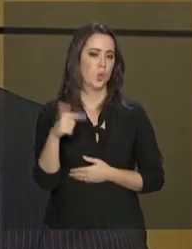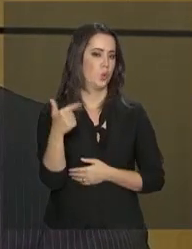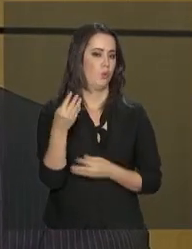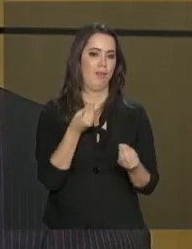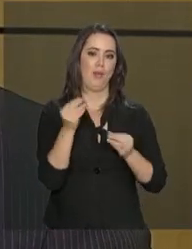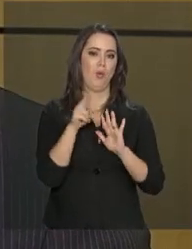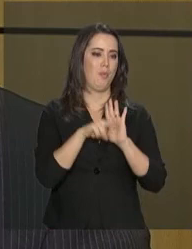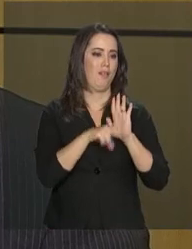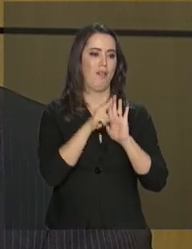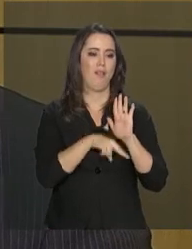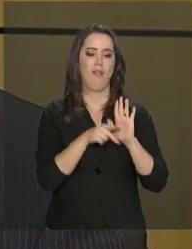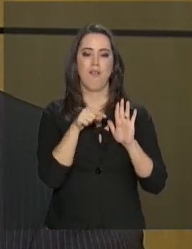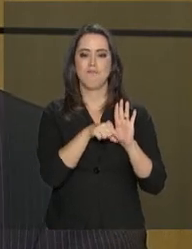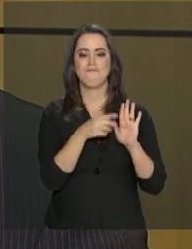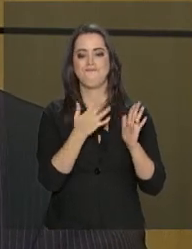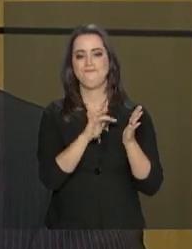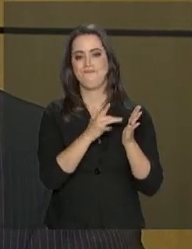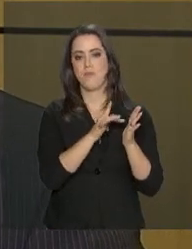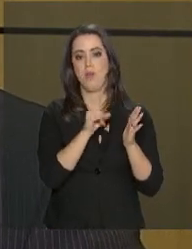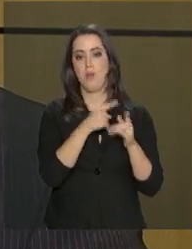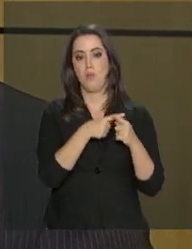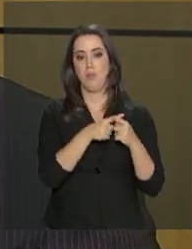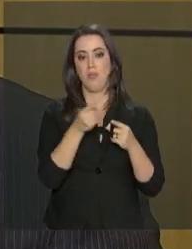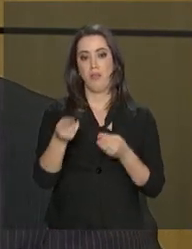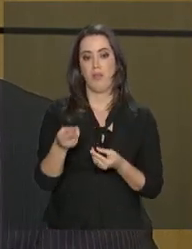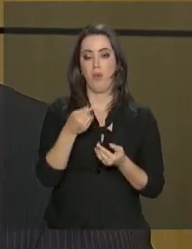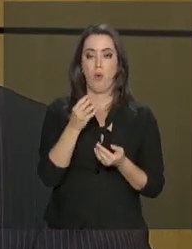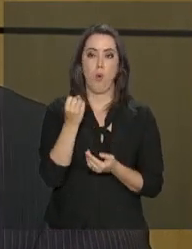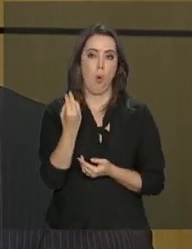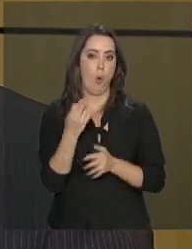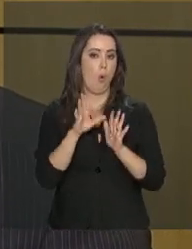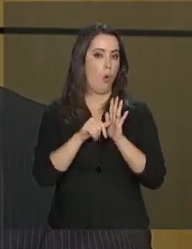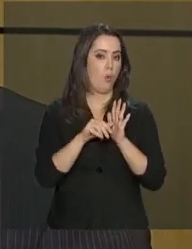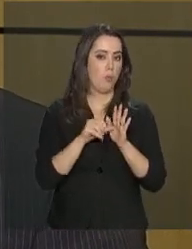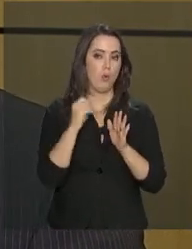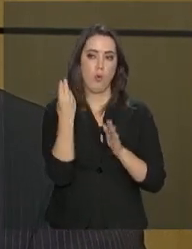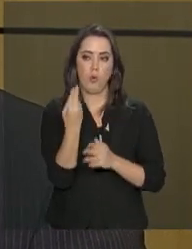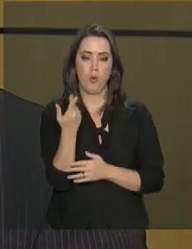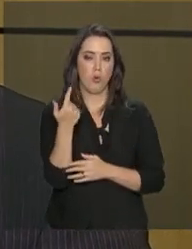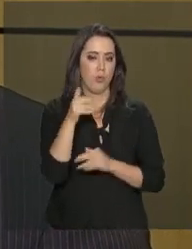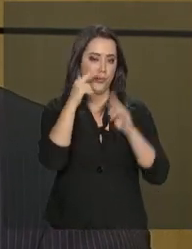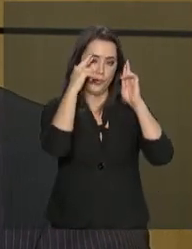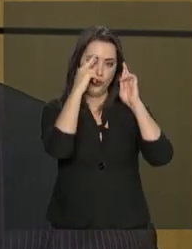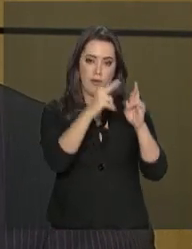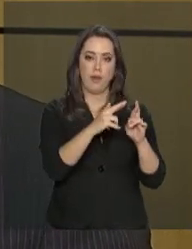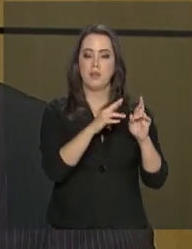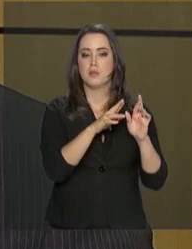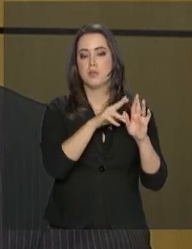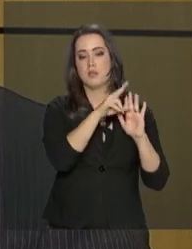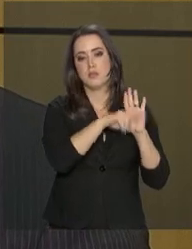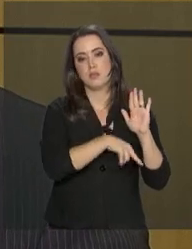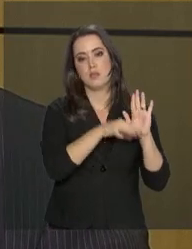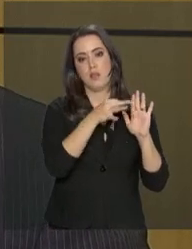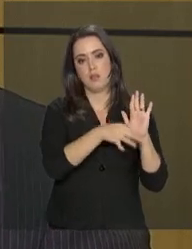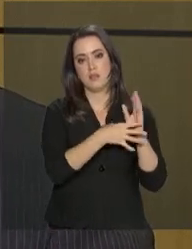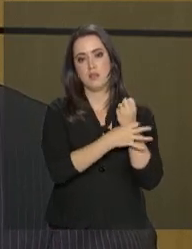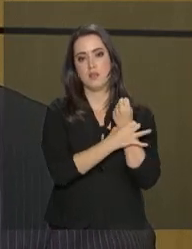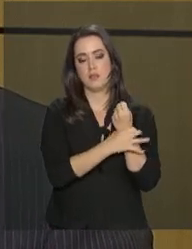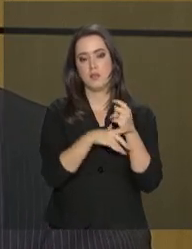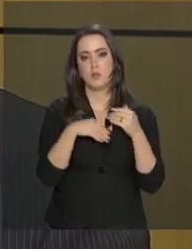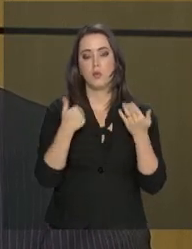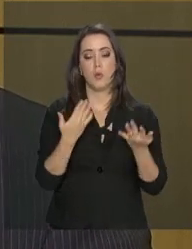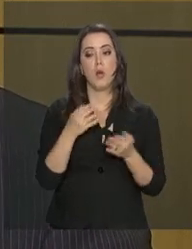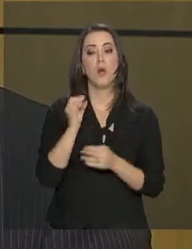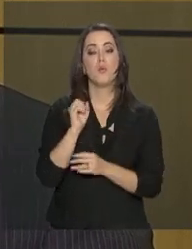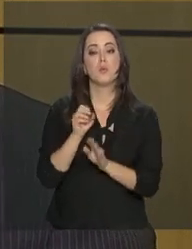regularizar esse equipamento, porque, como eu falei, é um terminal que veio de roubo, que foi adulterado, ou então que não respeita as regras de segurança do usuário. Qual que é